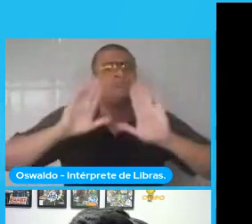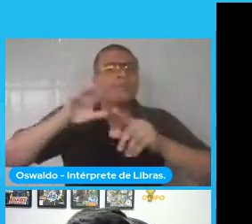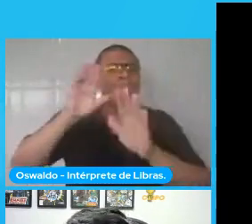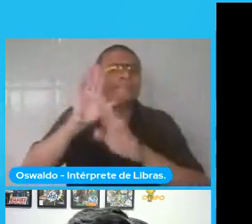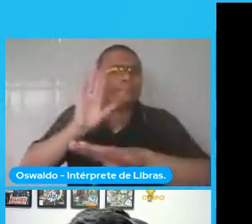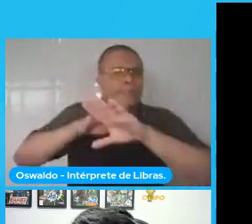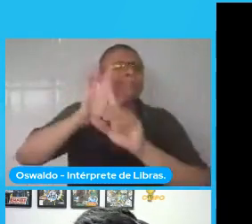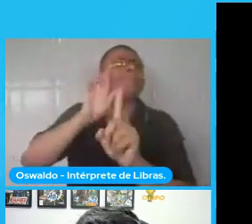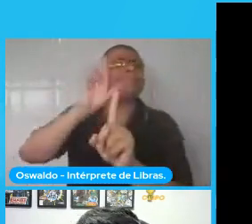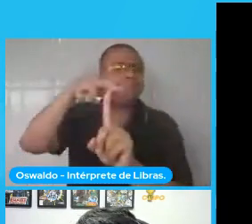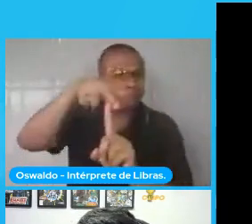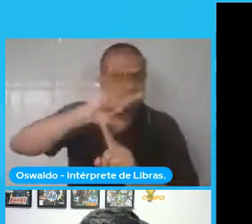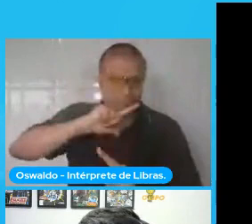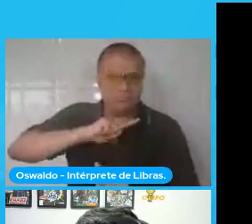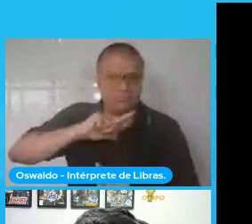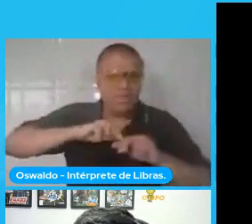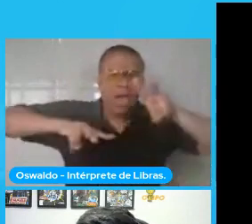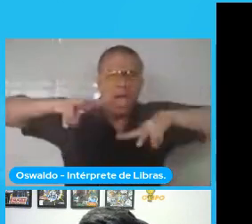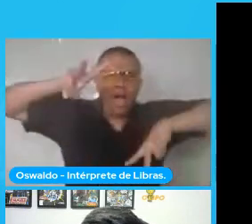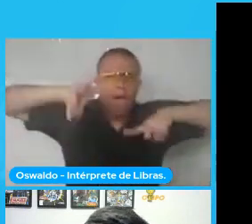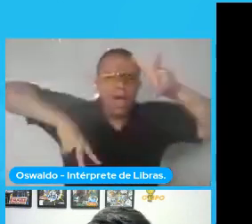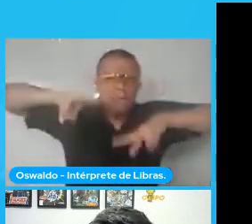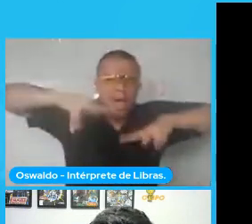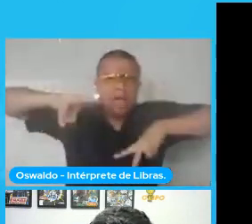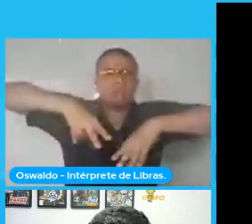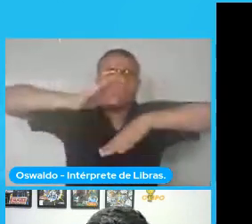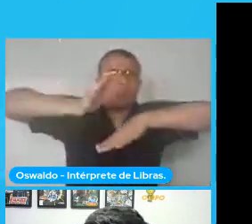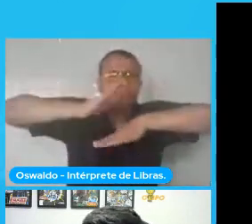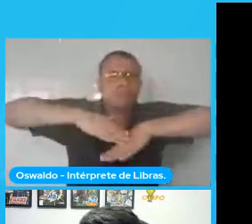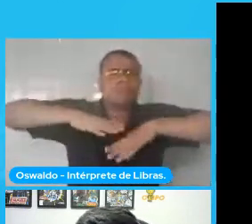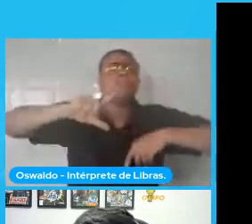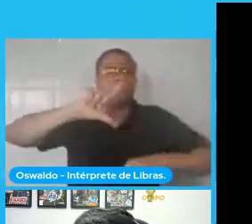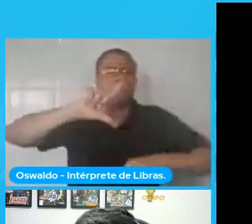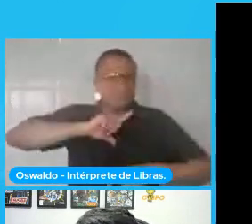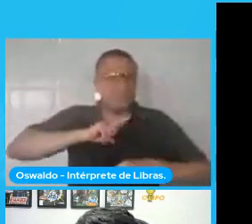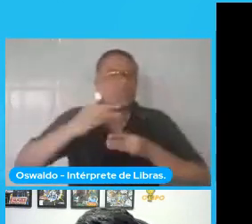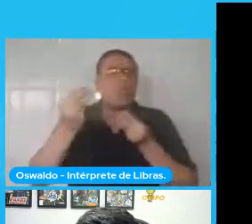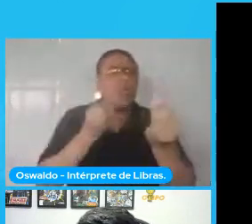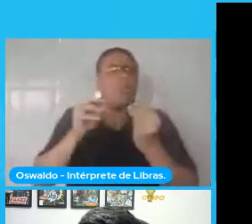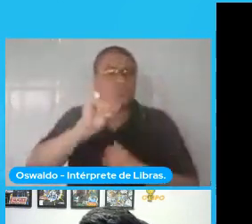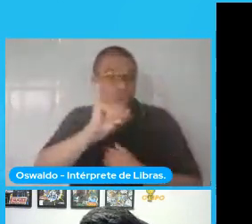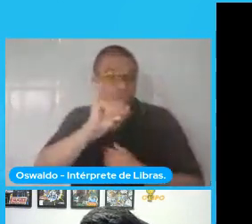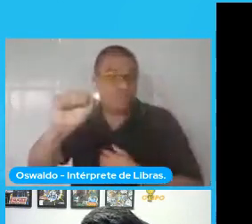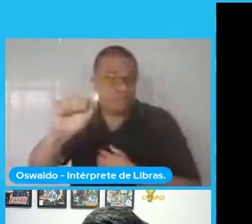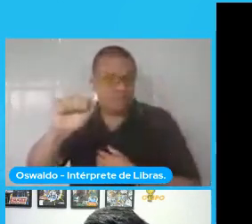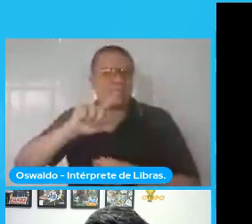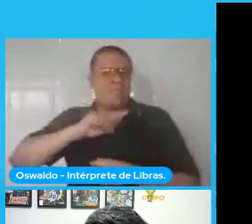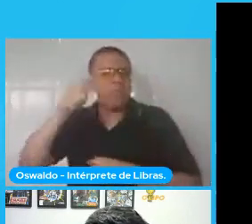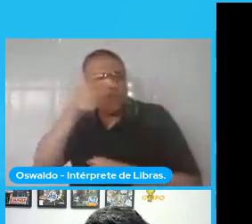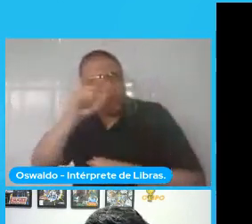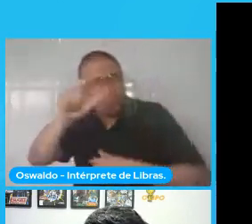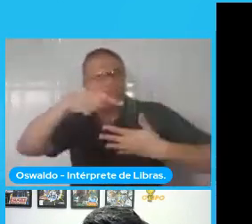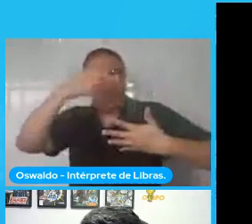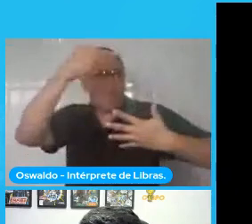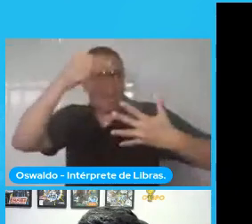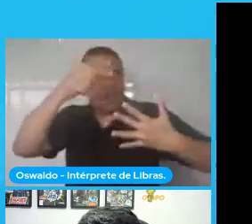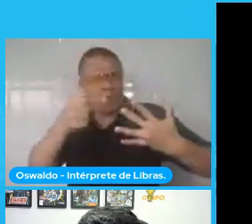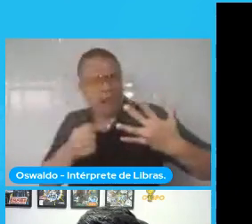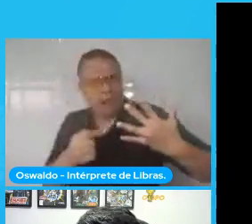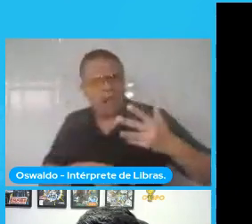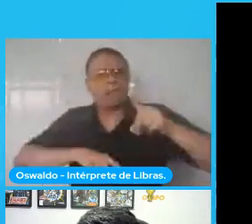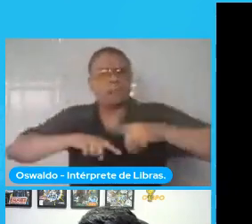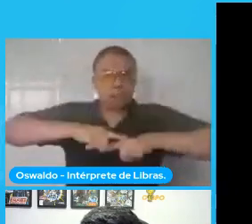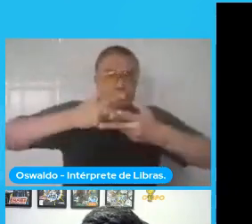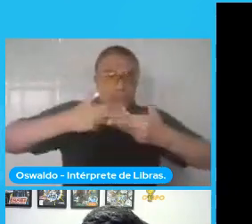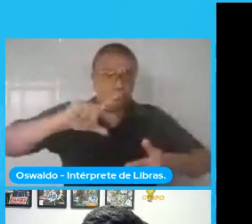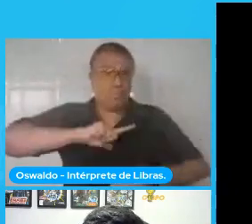E aí, entra a parte de análise manual de imagens, inteligência artificial, entre outras ferramentas que a gente tem hoje para